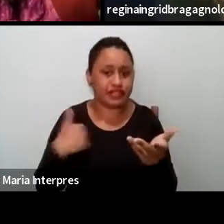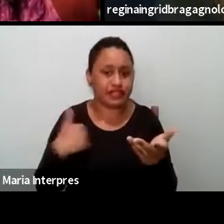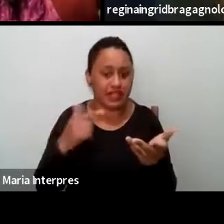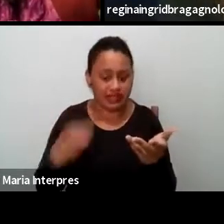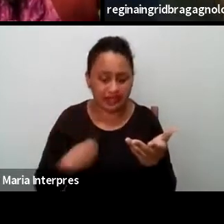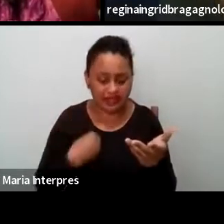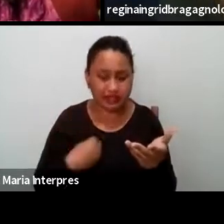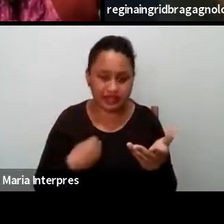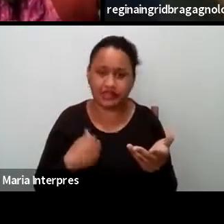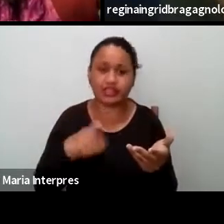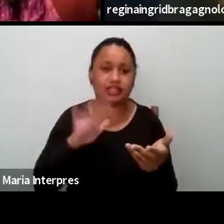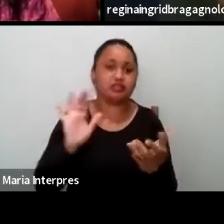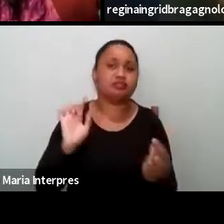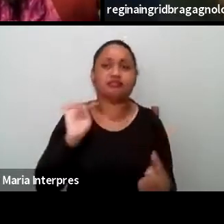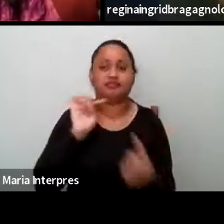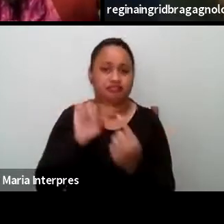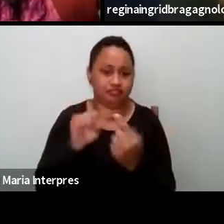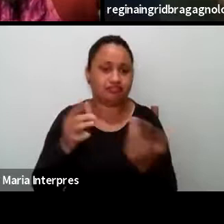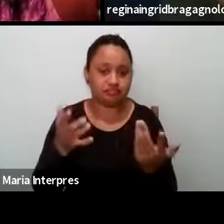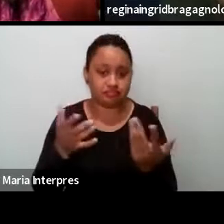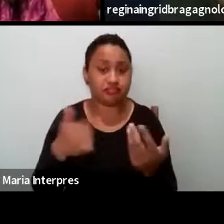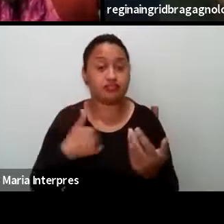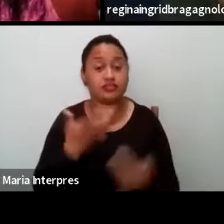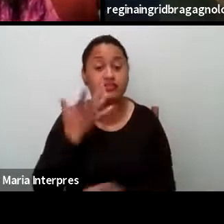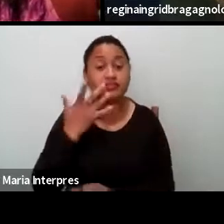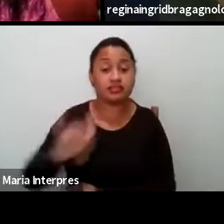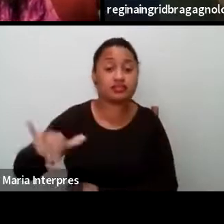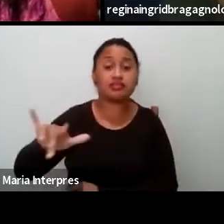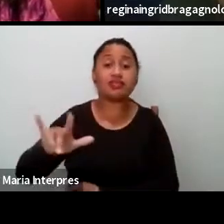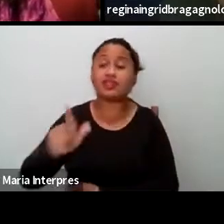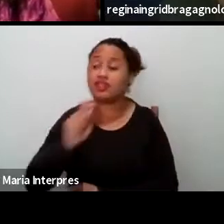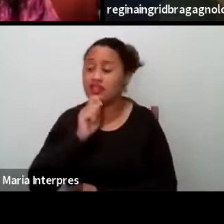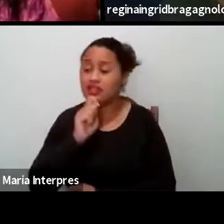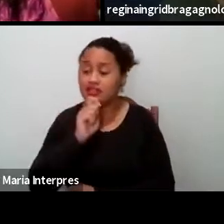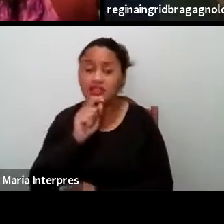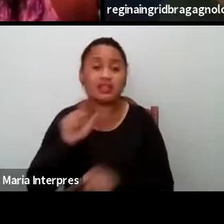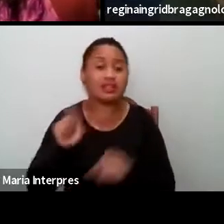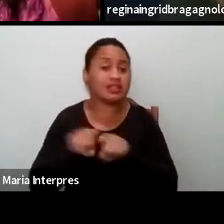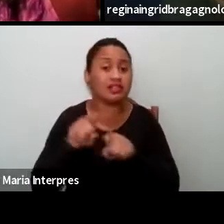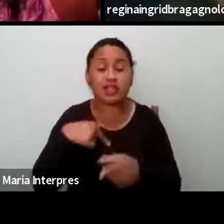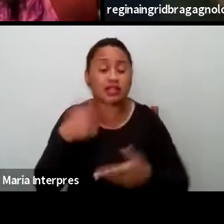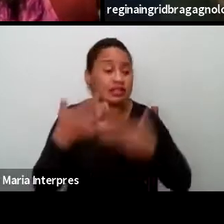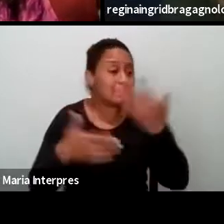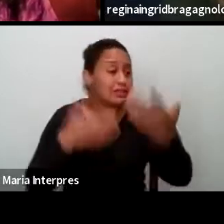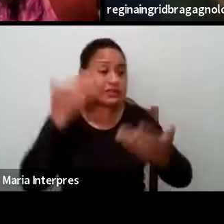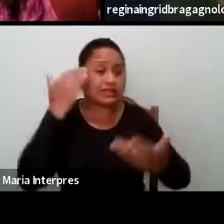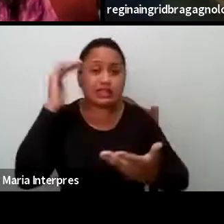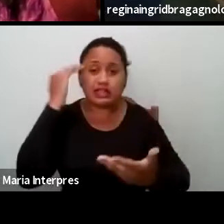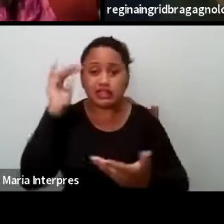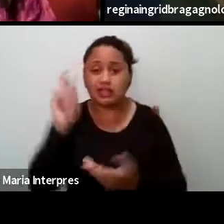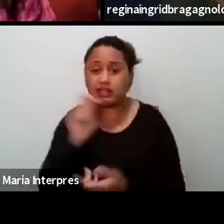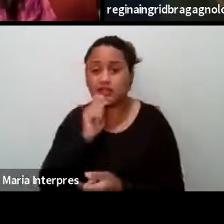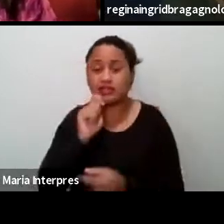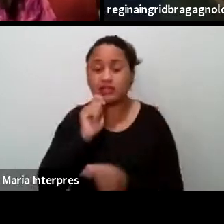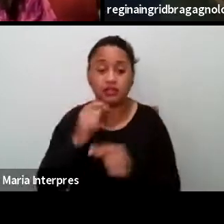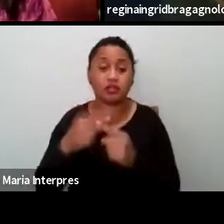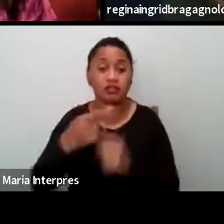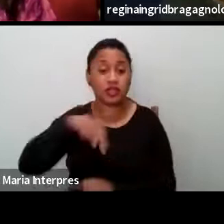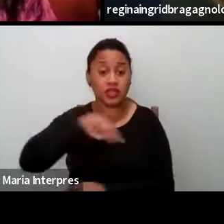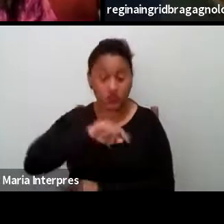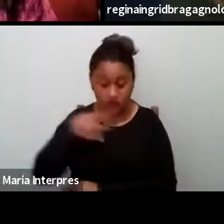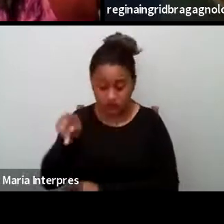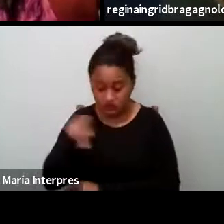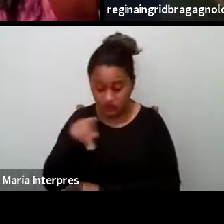mais objetiva. Então, as crianças estão elaborando, assim como a gente também tá elaborando. Que docente a gente foi?